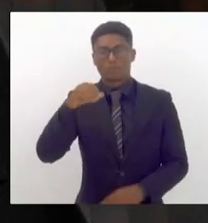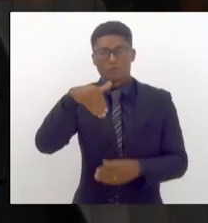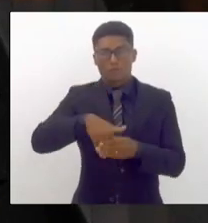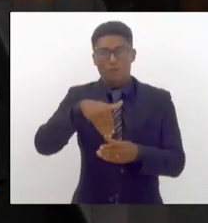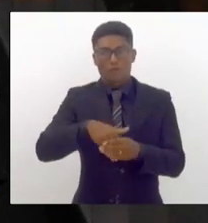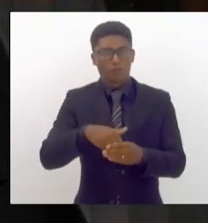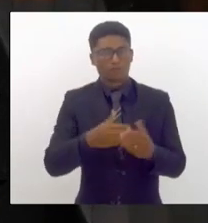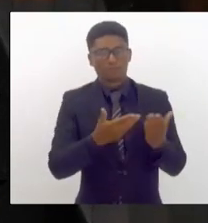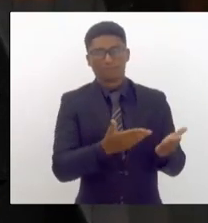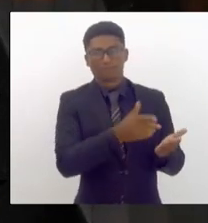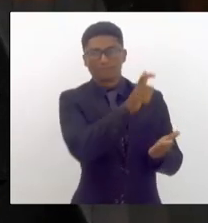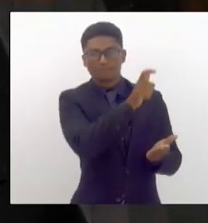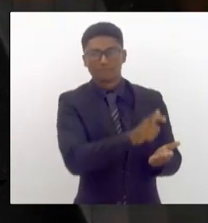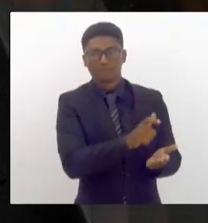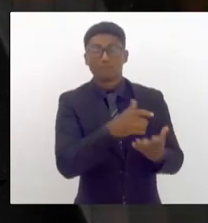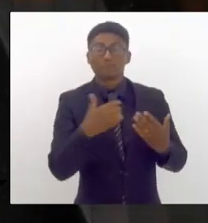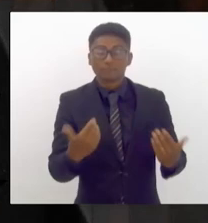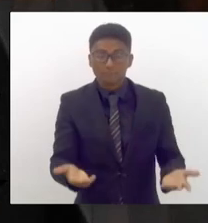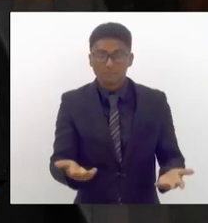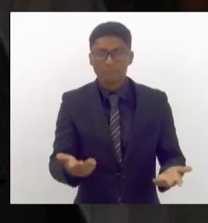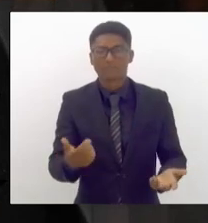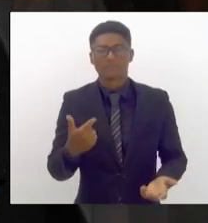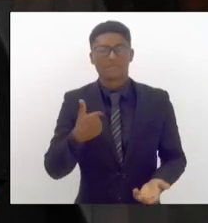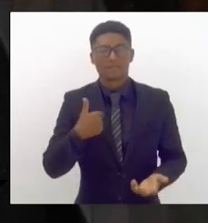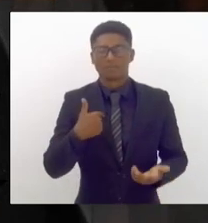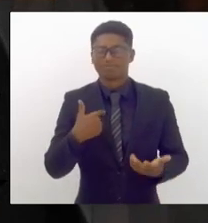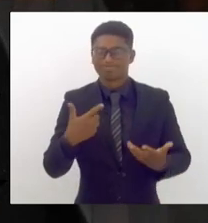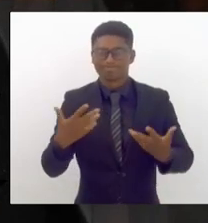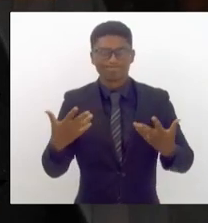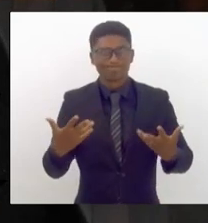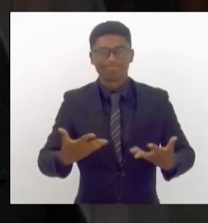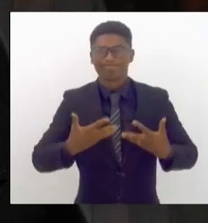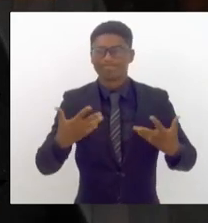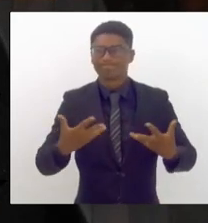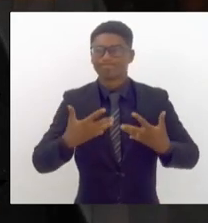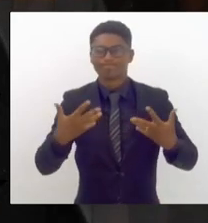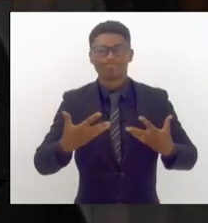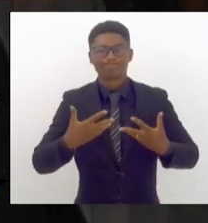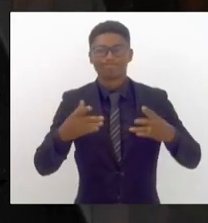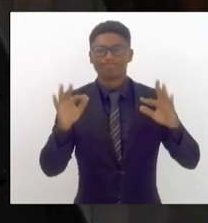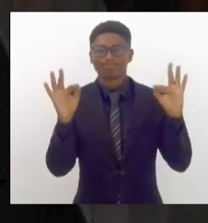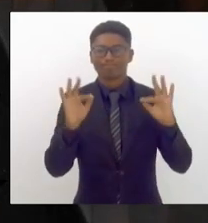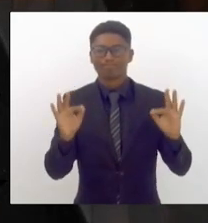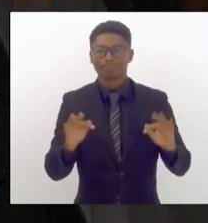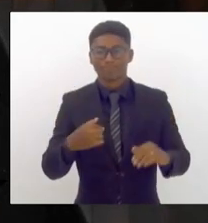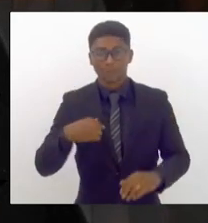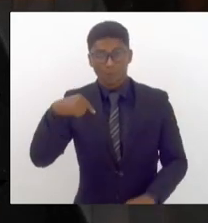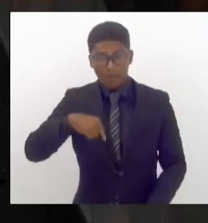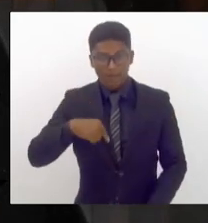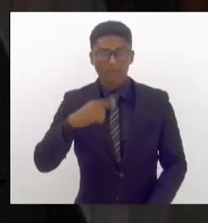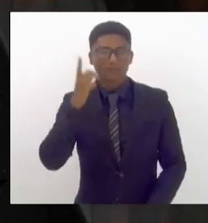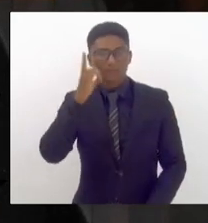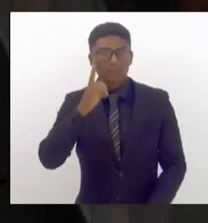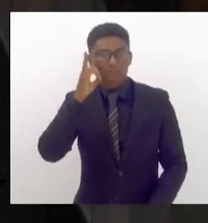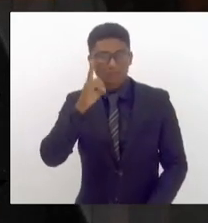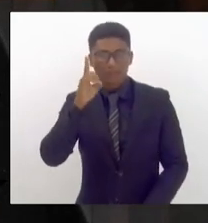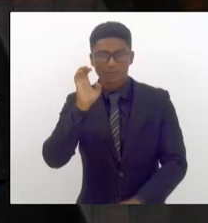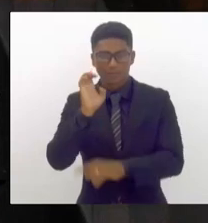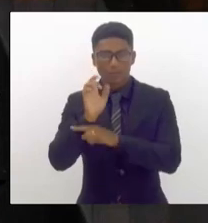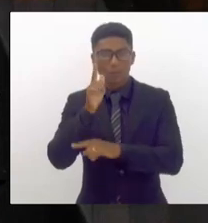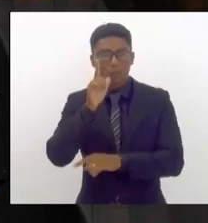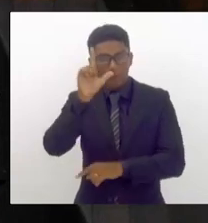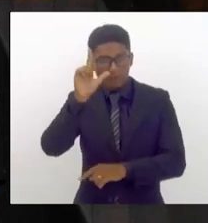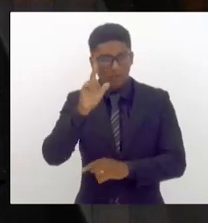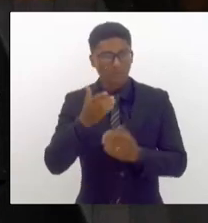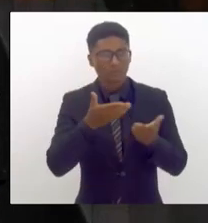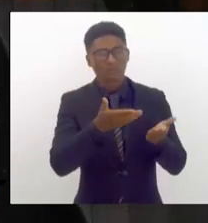registro, manifestar a minha alegria, dedicar esse mandato ao meu filho,